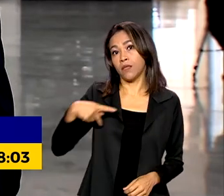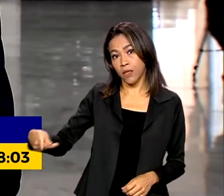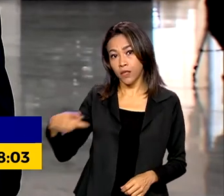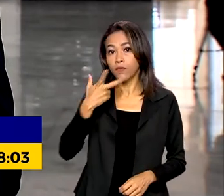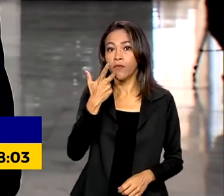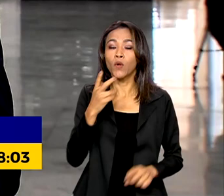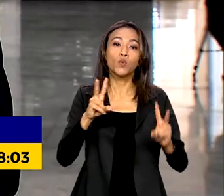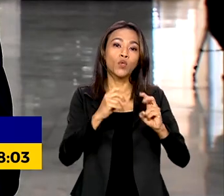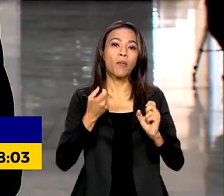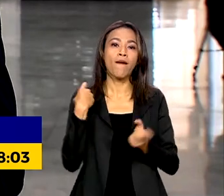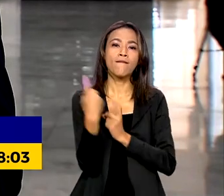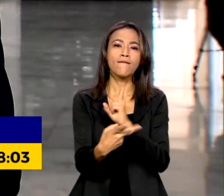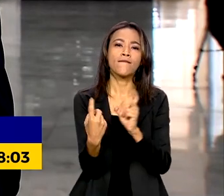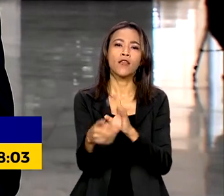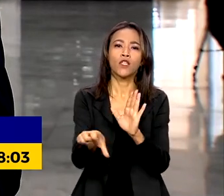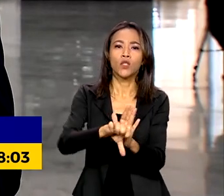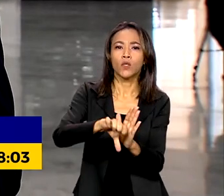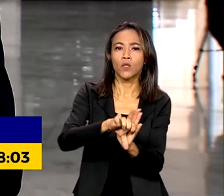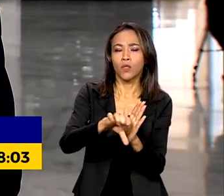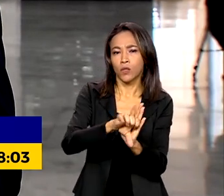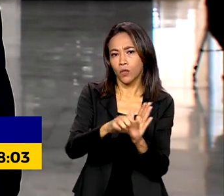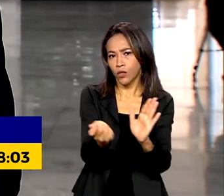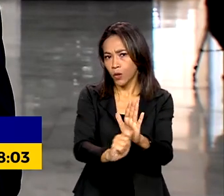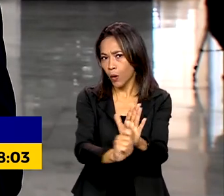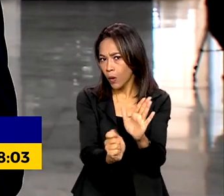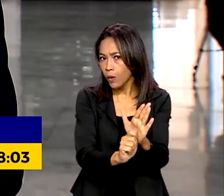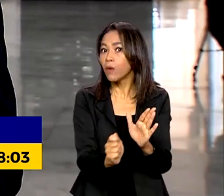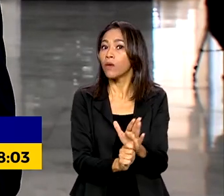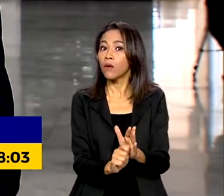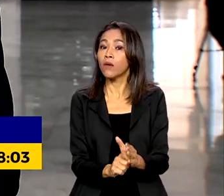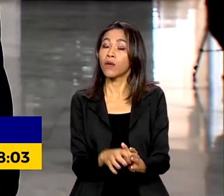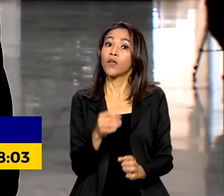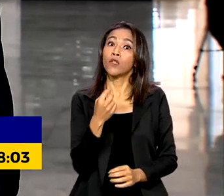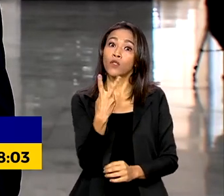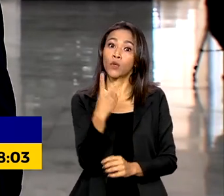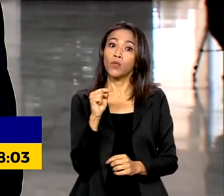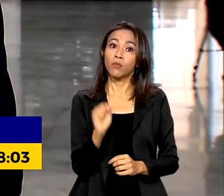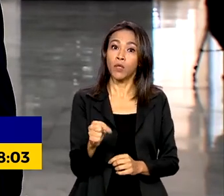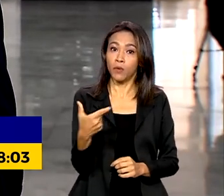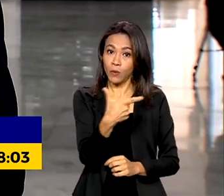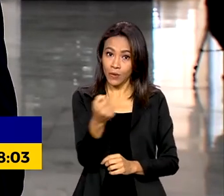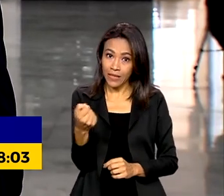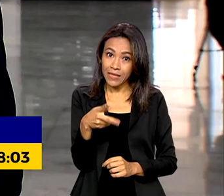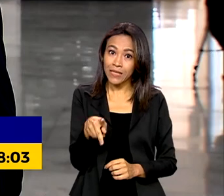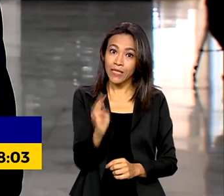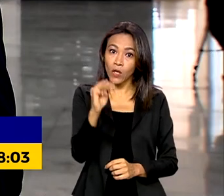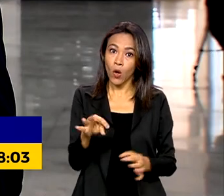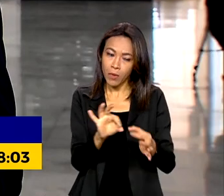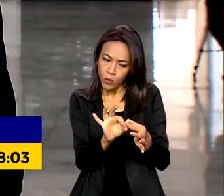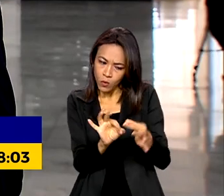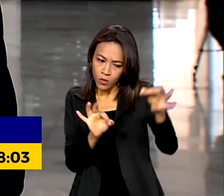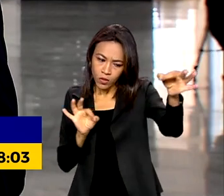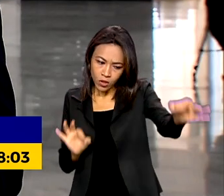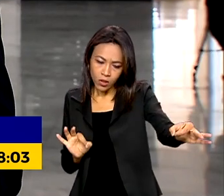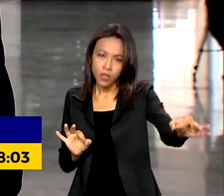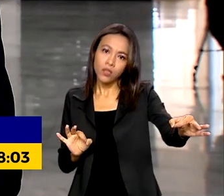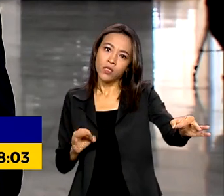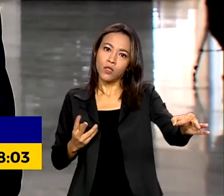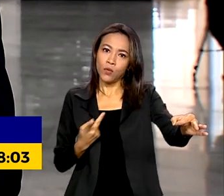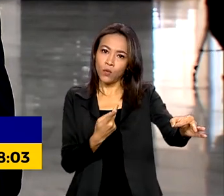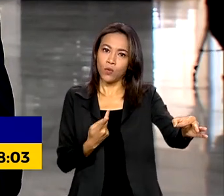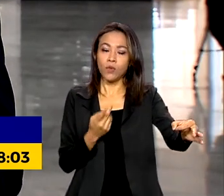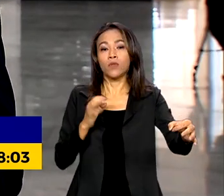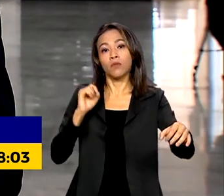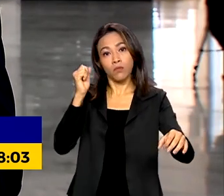combate ao narcotráfico nos cerca de 2.200 quilômetros de fronteira entre os dois países. E do